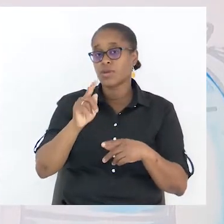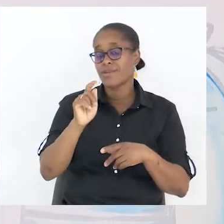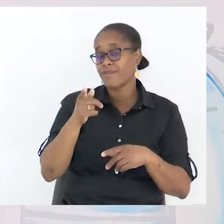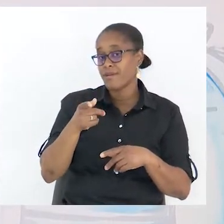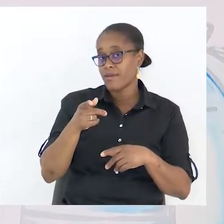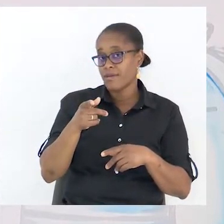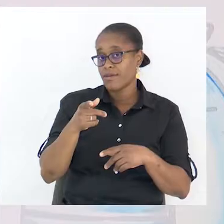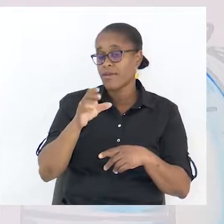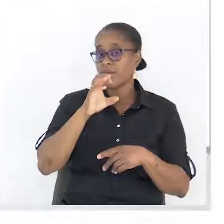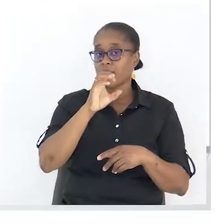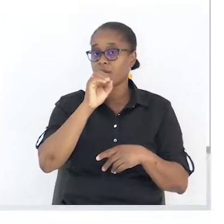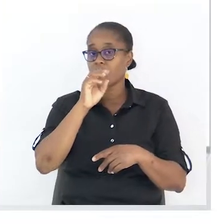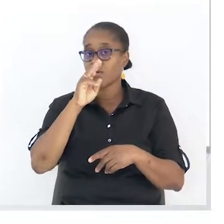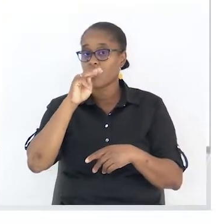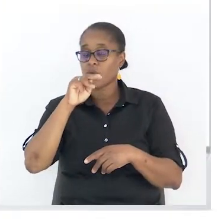ser convencente.